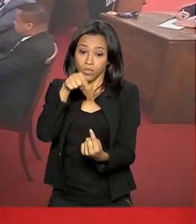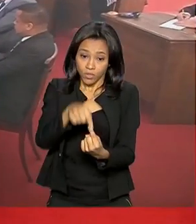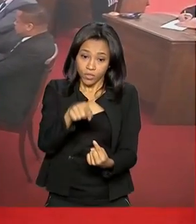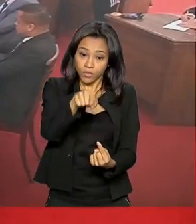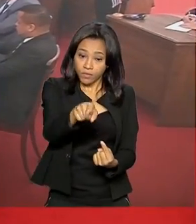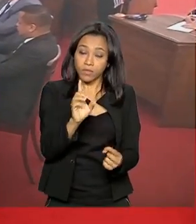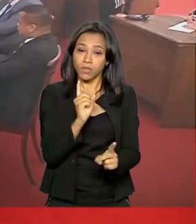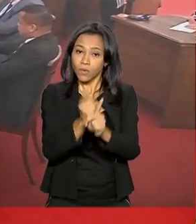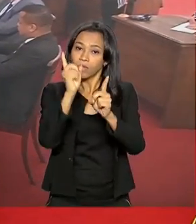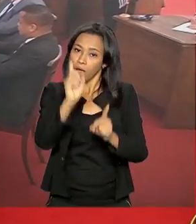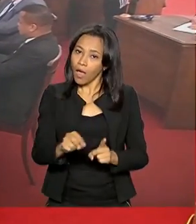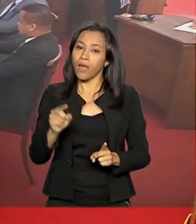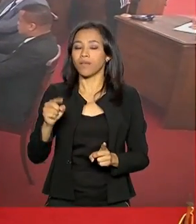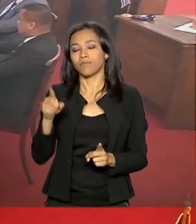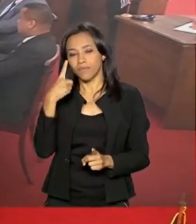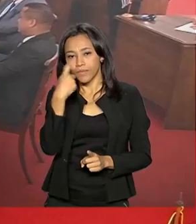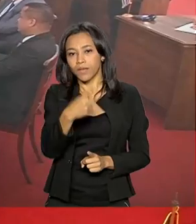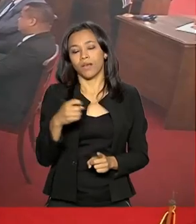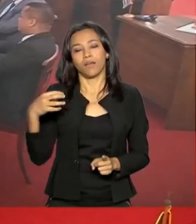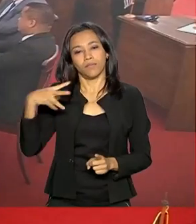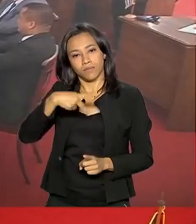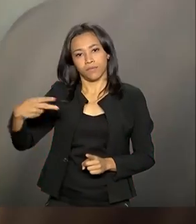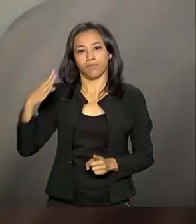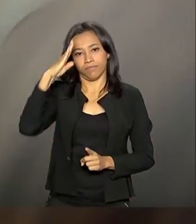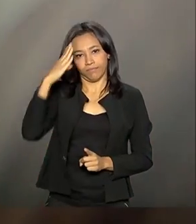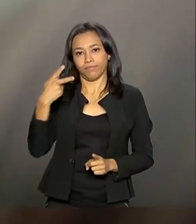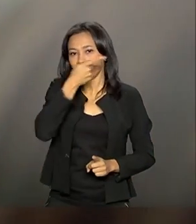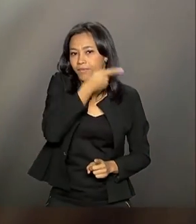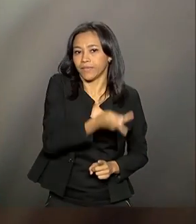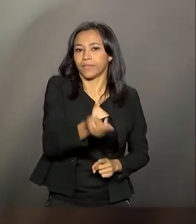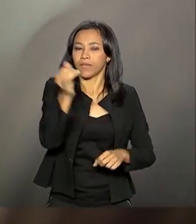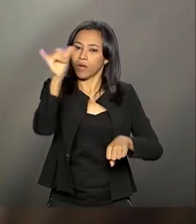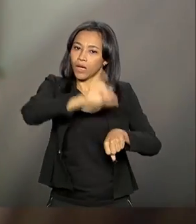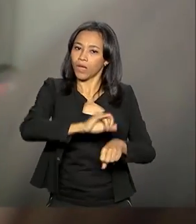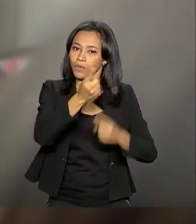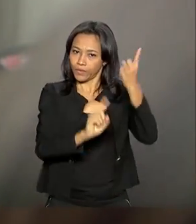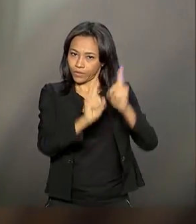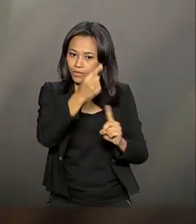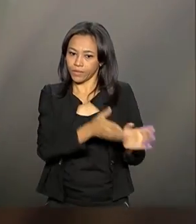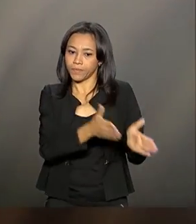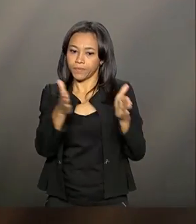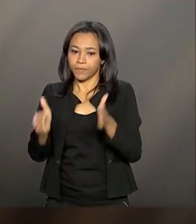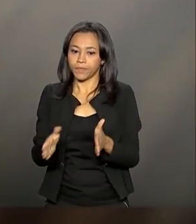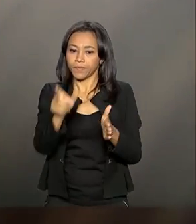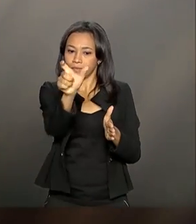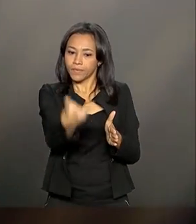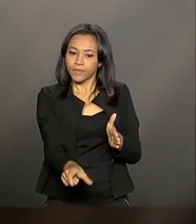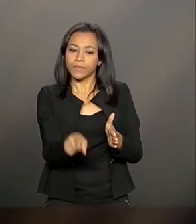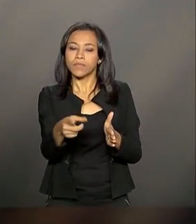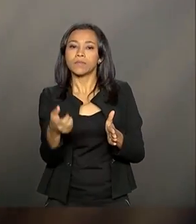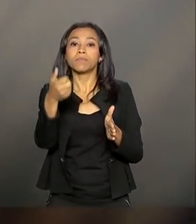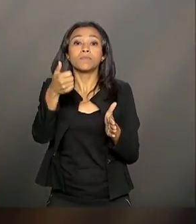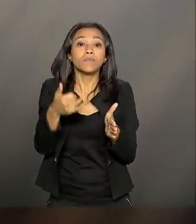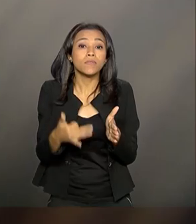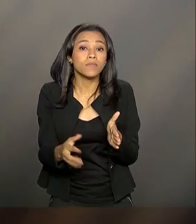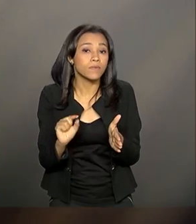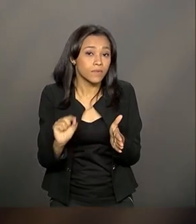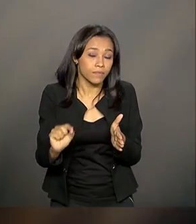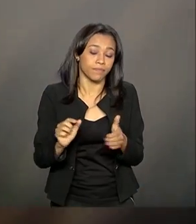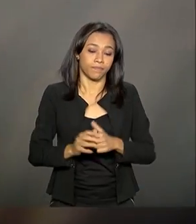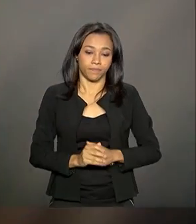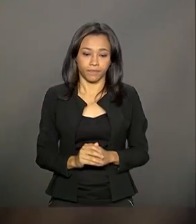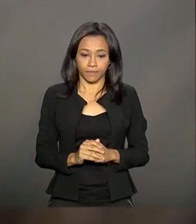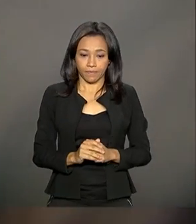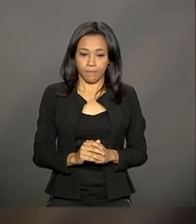visita oficial do presidente Jair Bolsonaro ao Chile. O nosso sul foi praticamente extinto no dia de hoje, né? Falta prática.